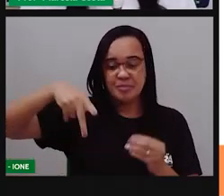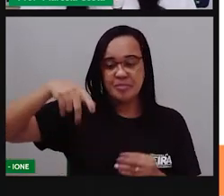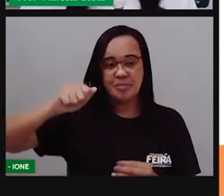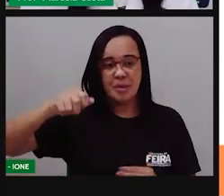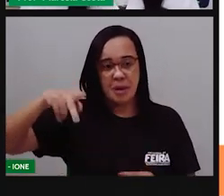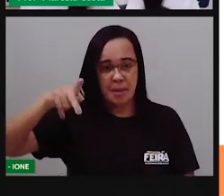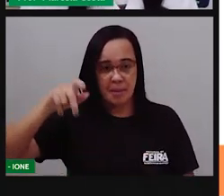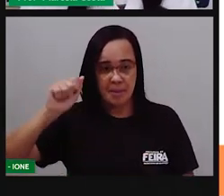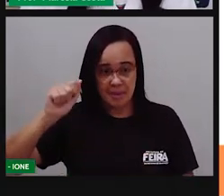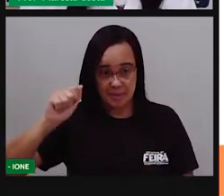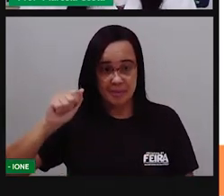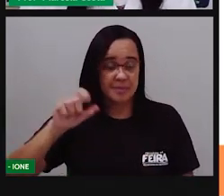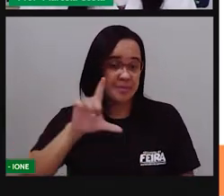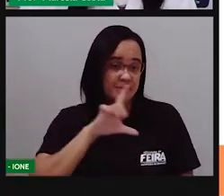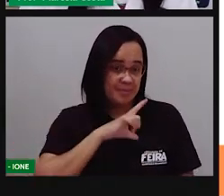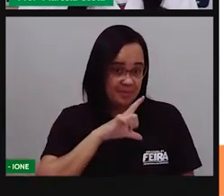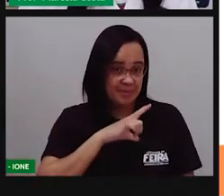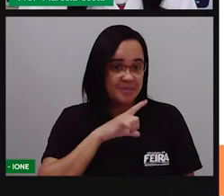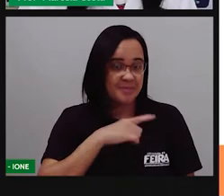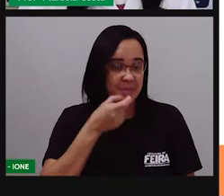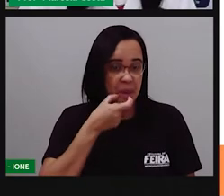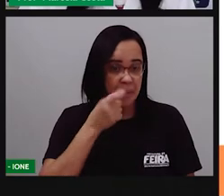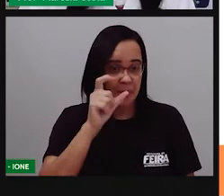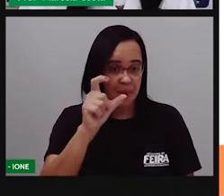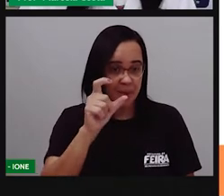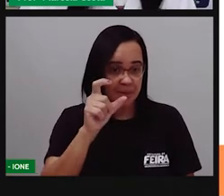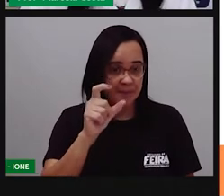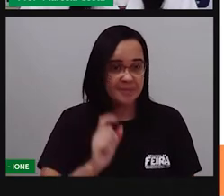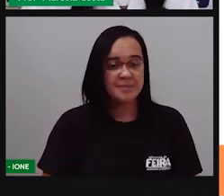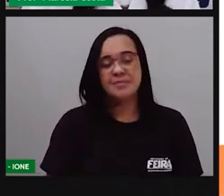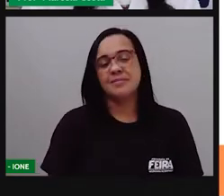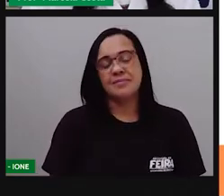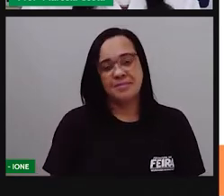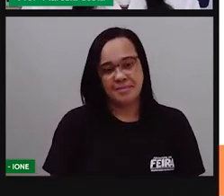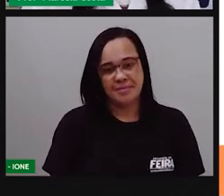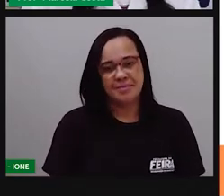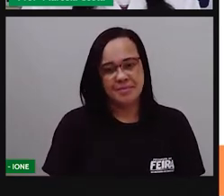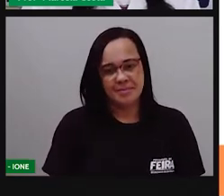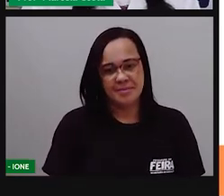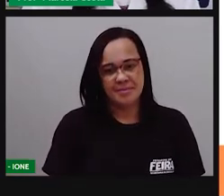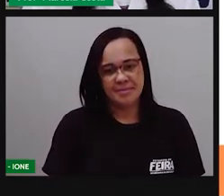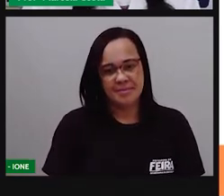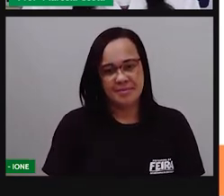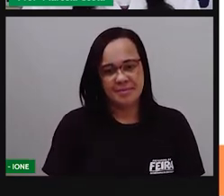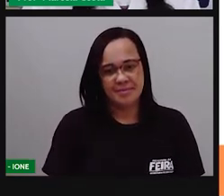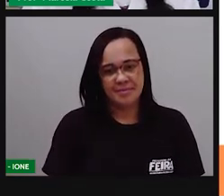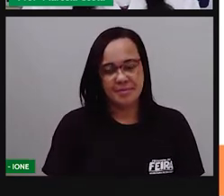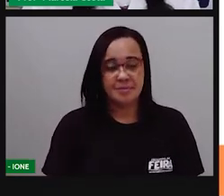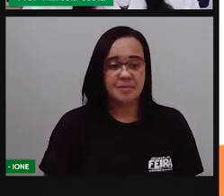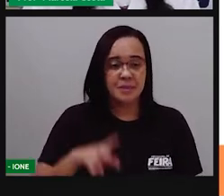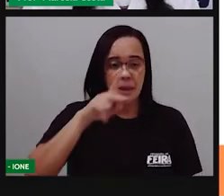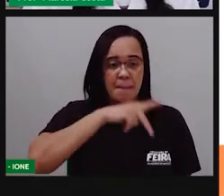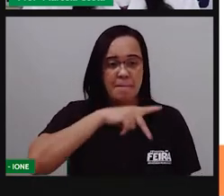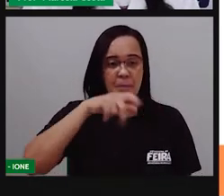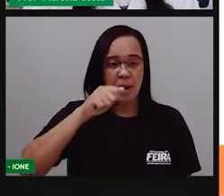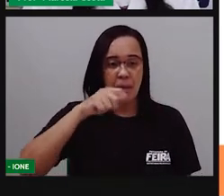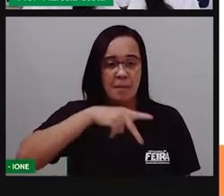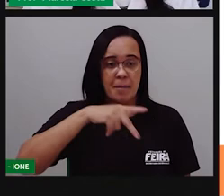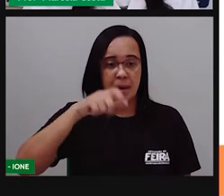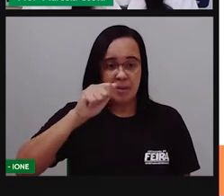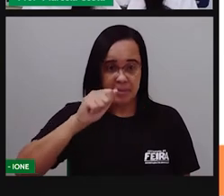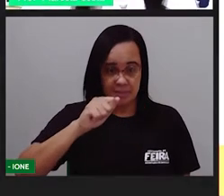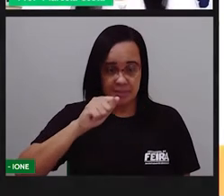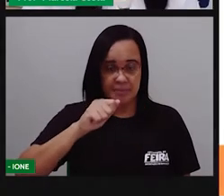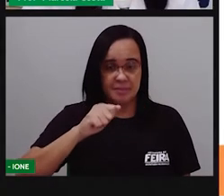sílabas, dessa palavra papo. E escrevi a palavra papo.